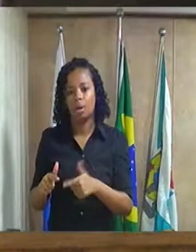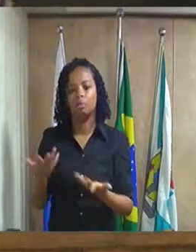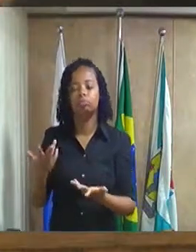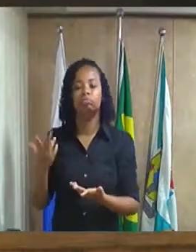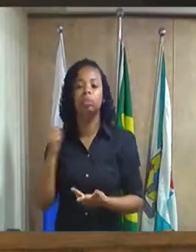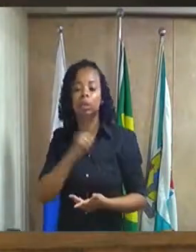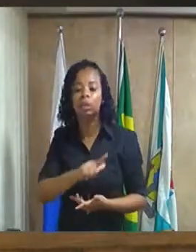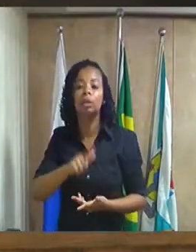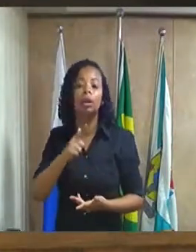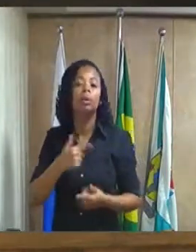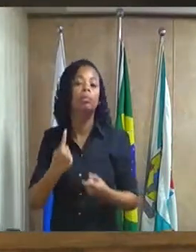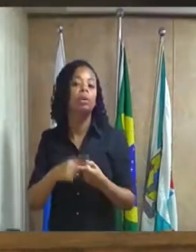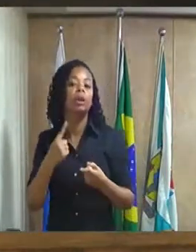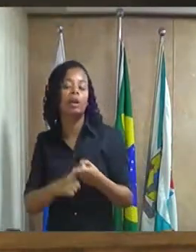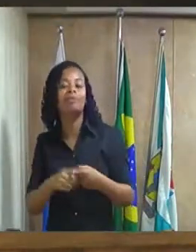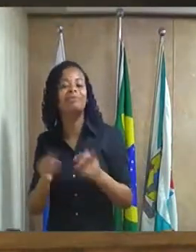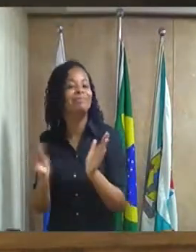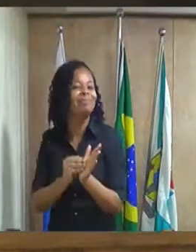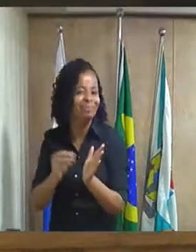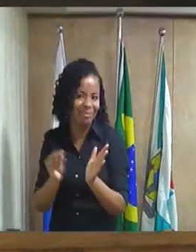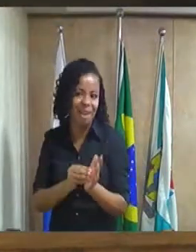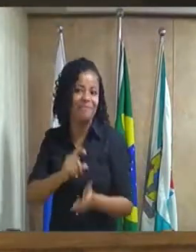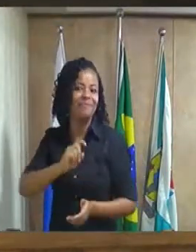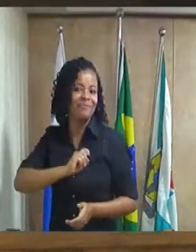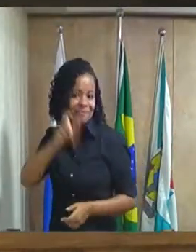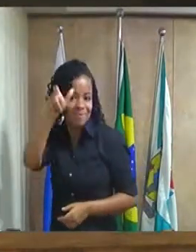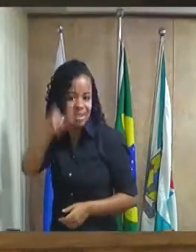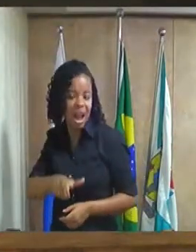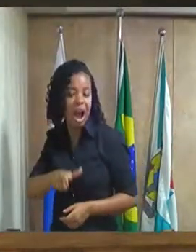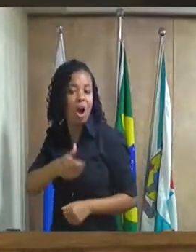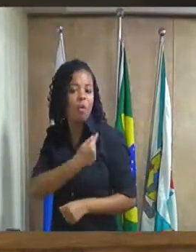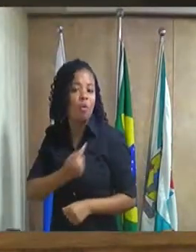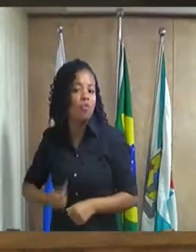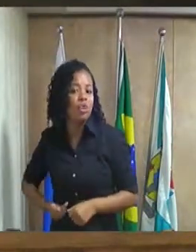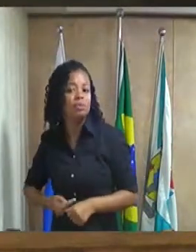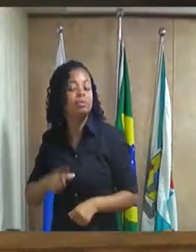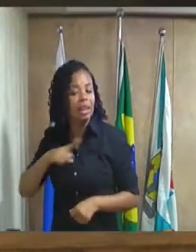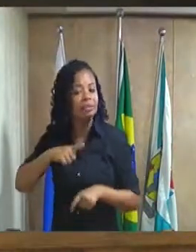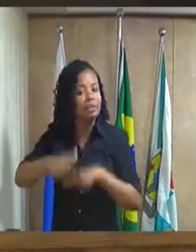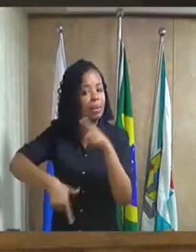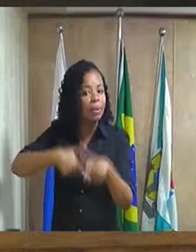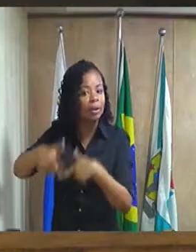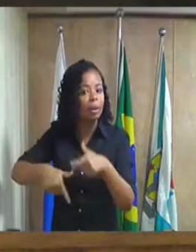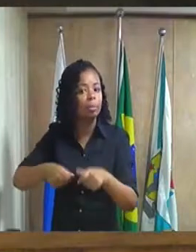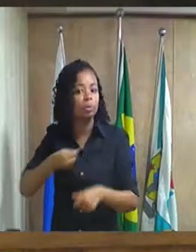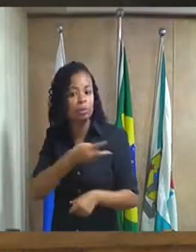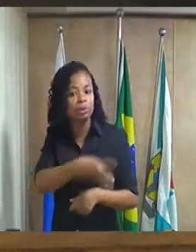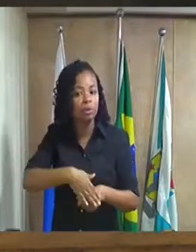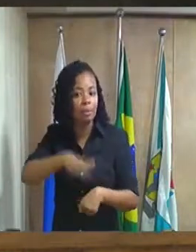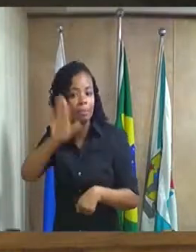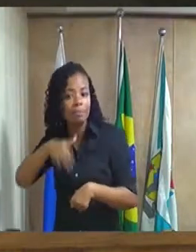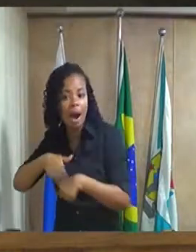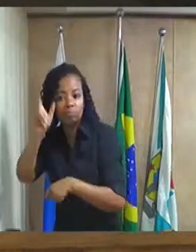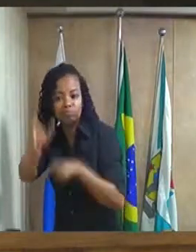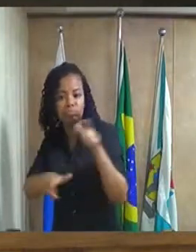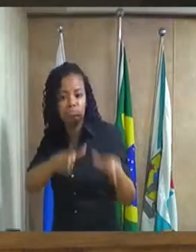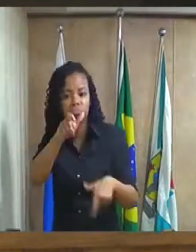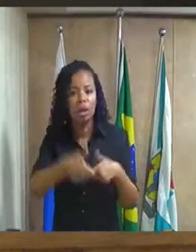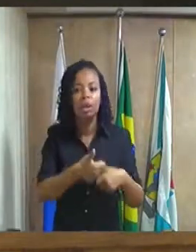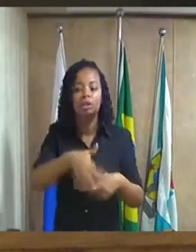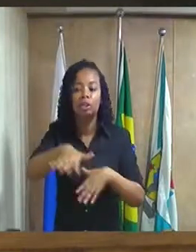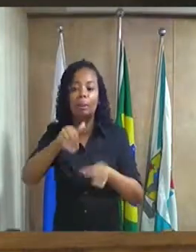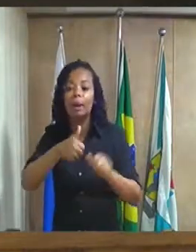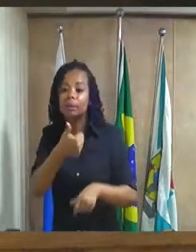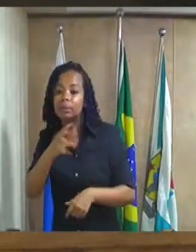déficit de fiscal e o governo vem trabalhando para aumentar esse número e acho que oportunamente nós vamos chamar cerca de 10 a 15